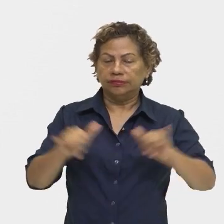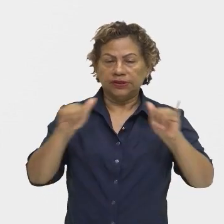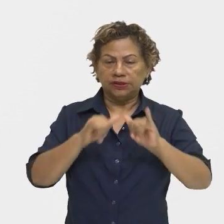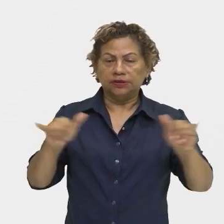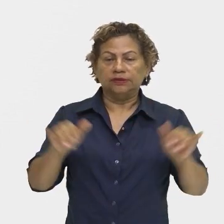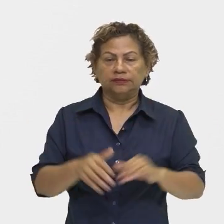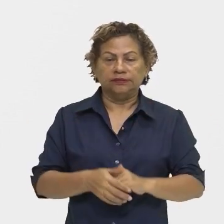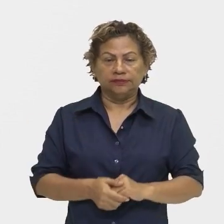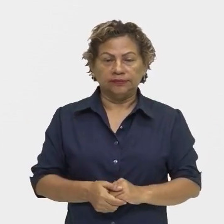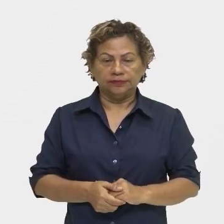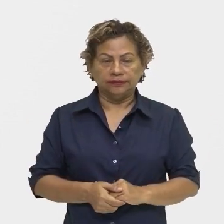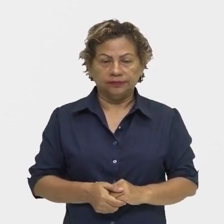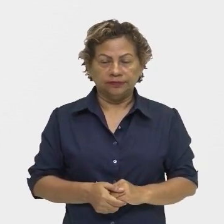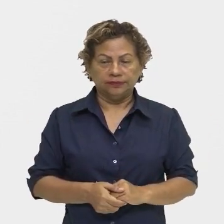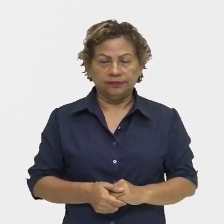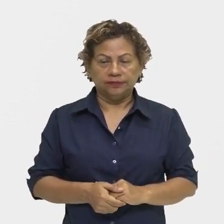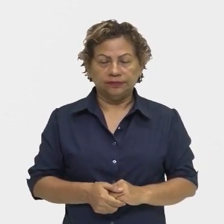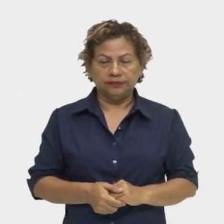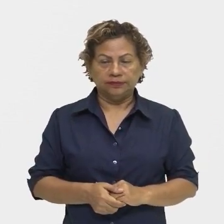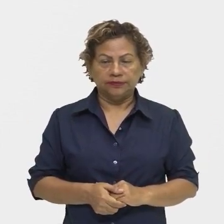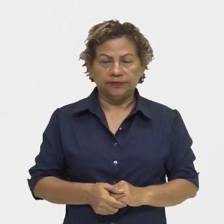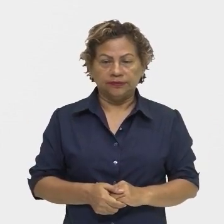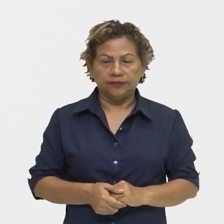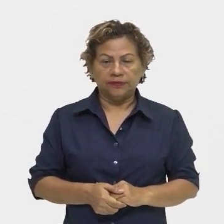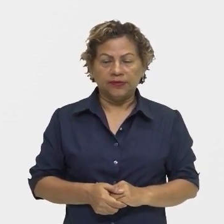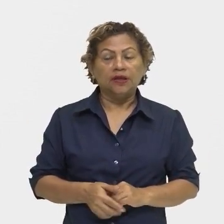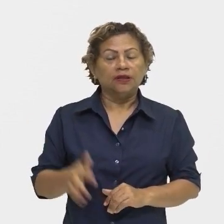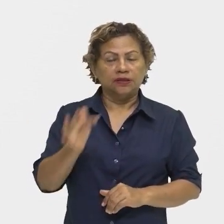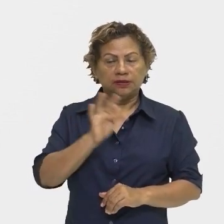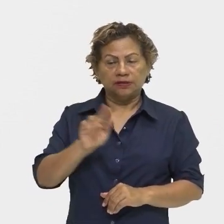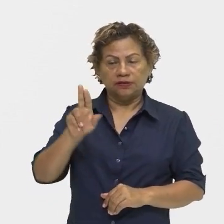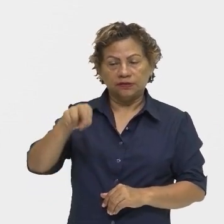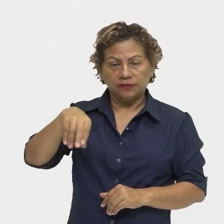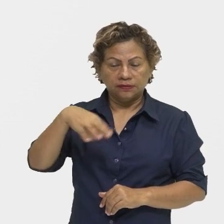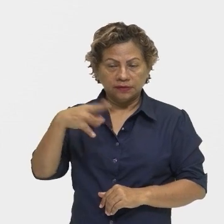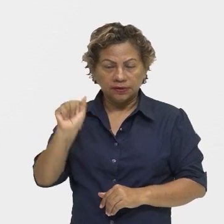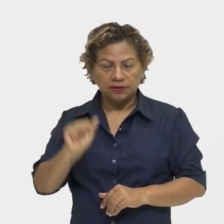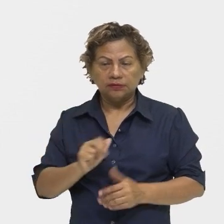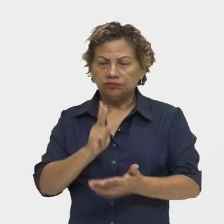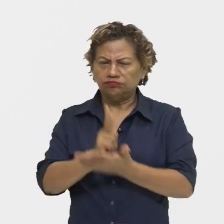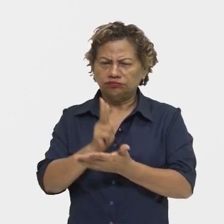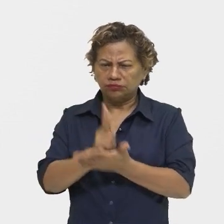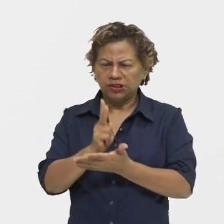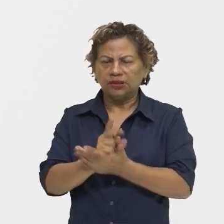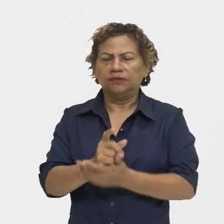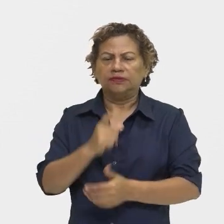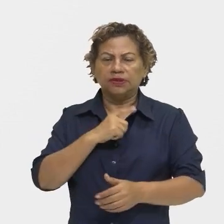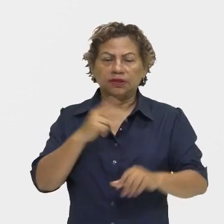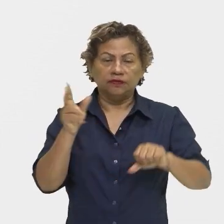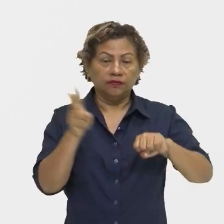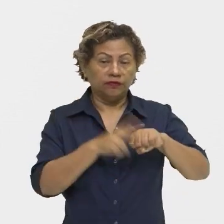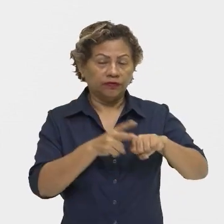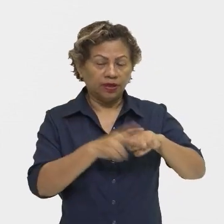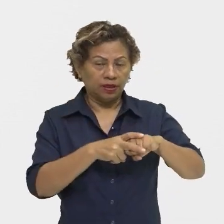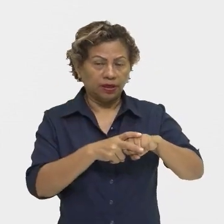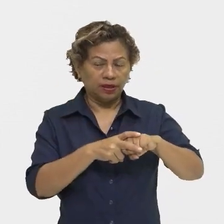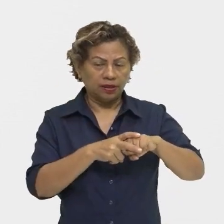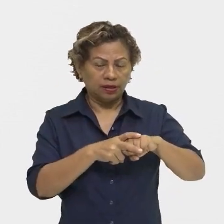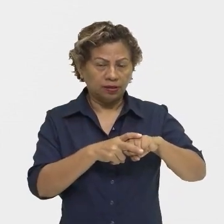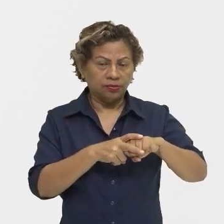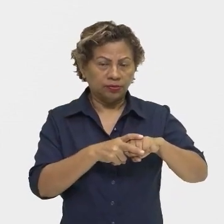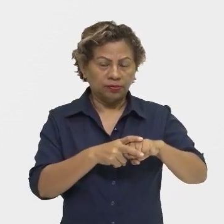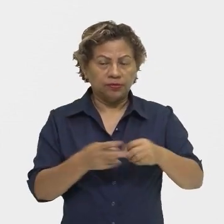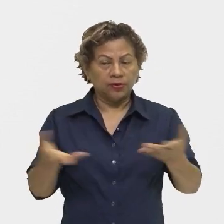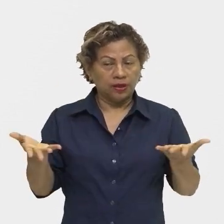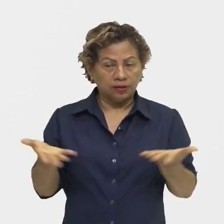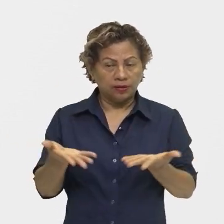função, sempre vai estar presentes aí os verbos no tempo imperativo. Por quê? Porque